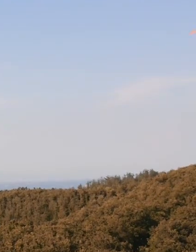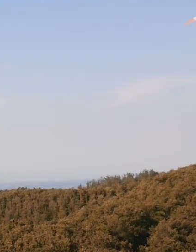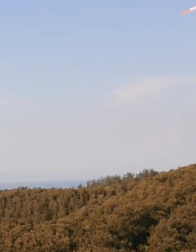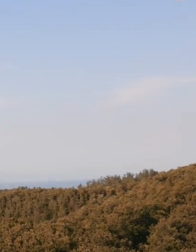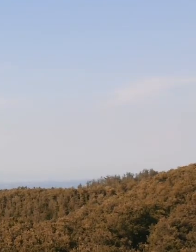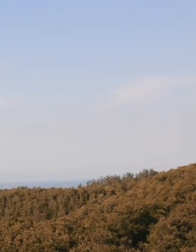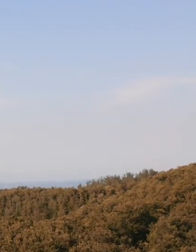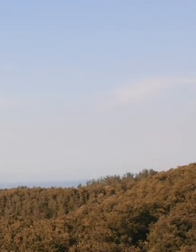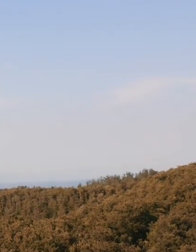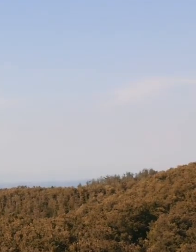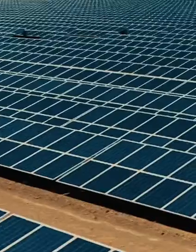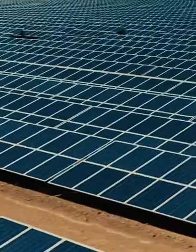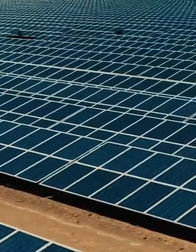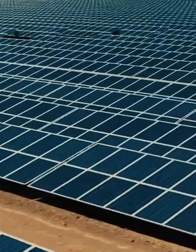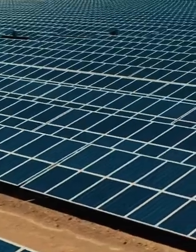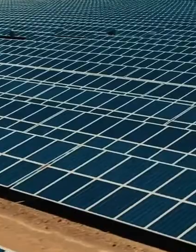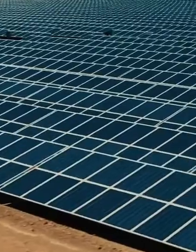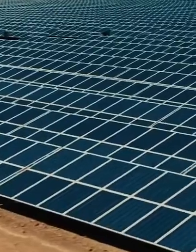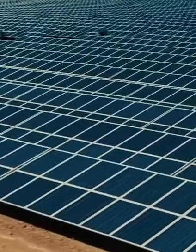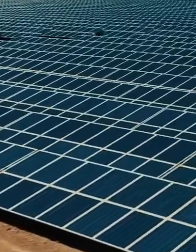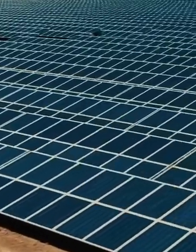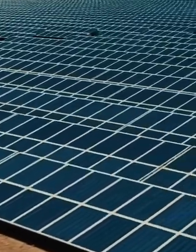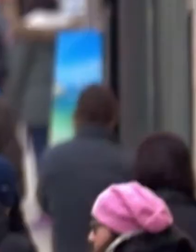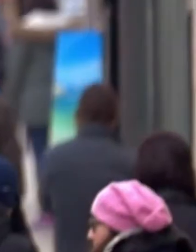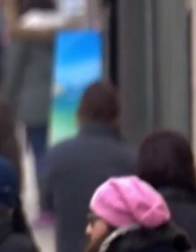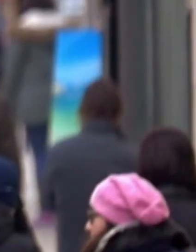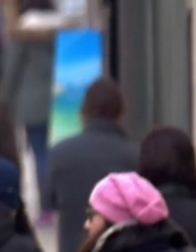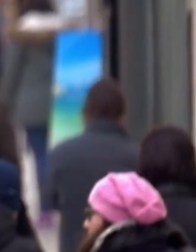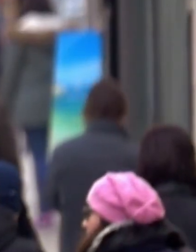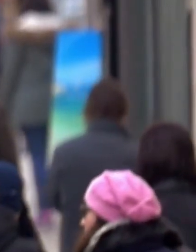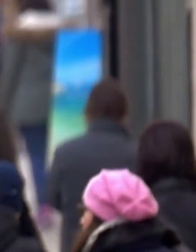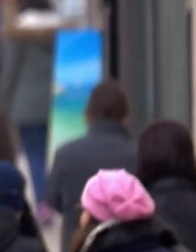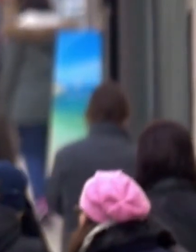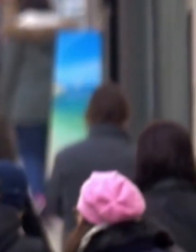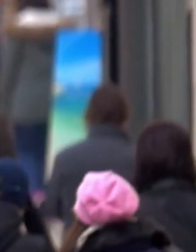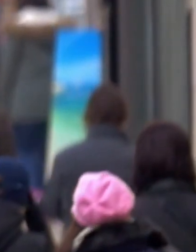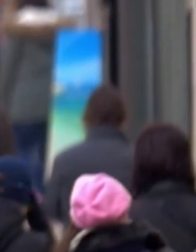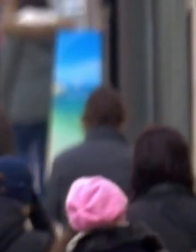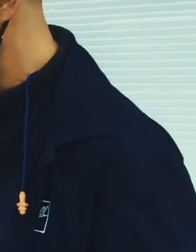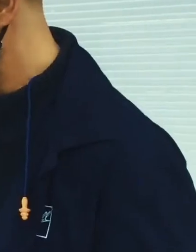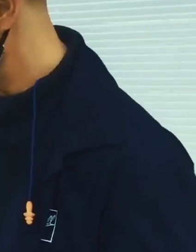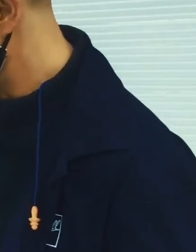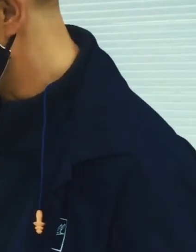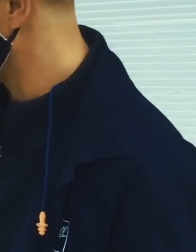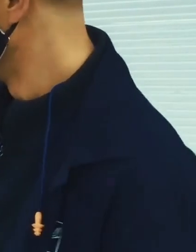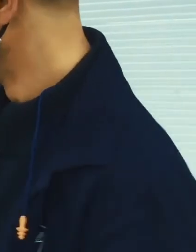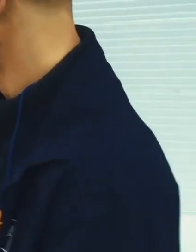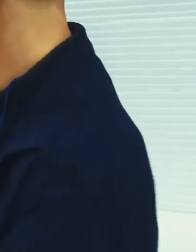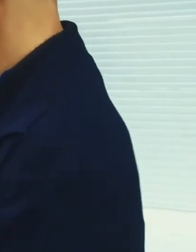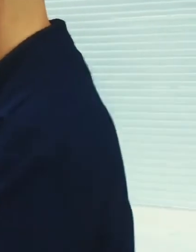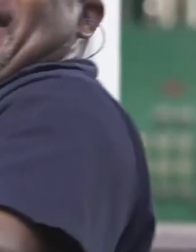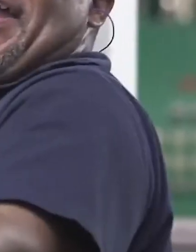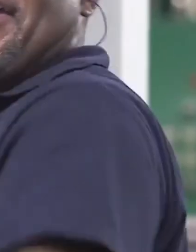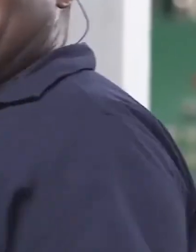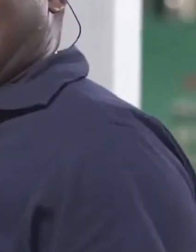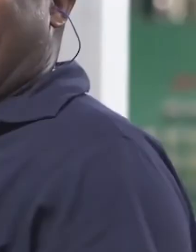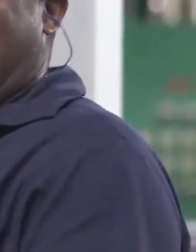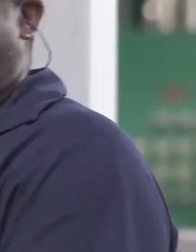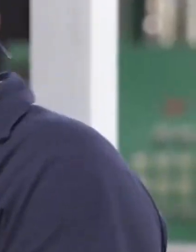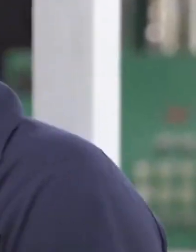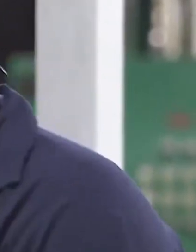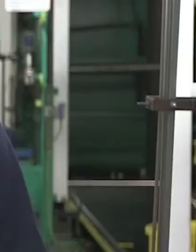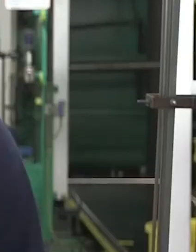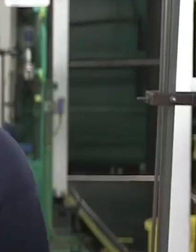para a sustentabilidade ambiental, social e econômica do planeta. Grande parte dessa contribuição